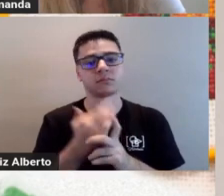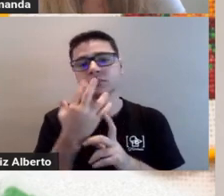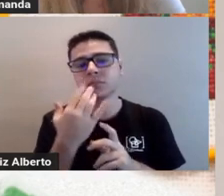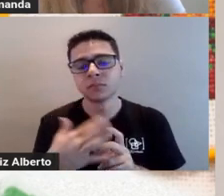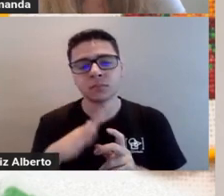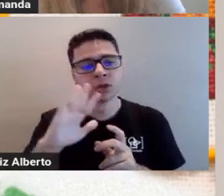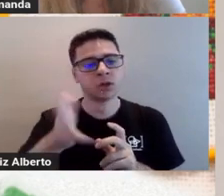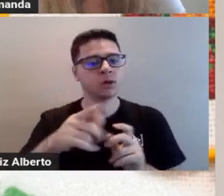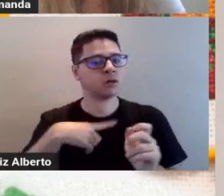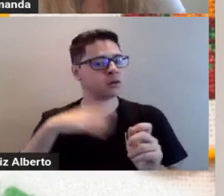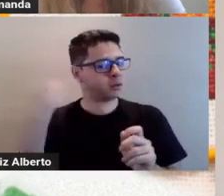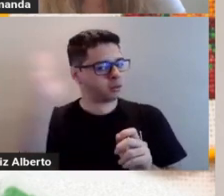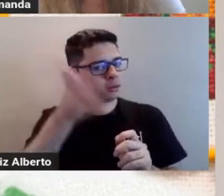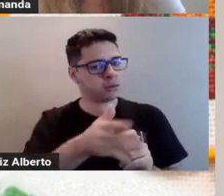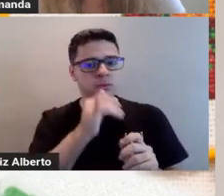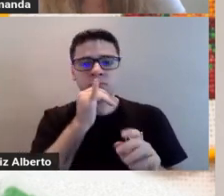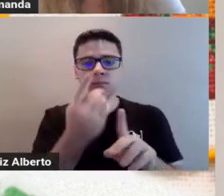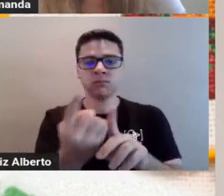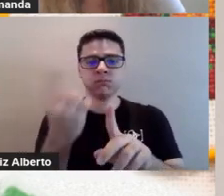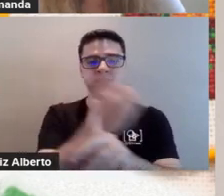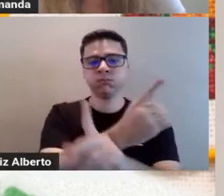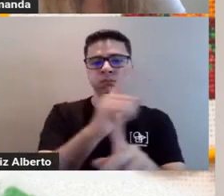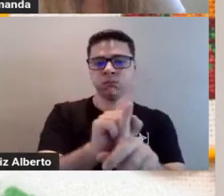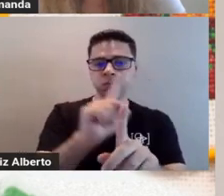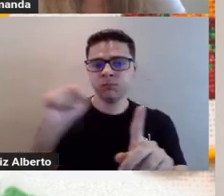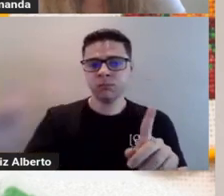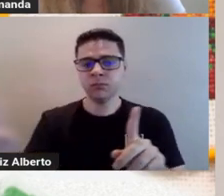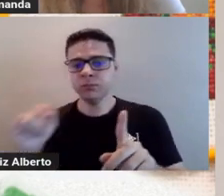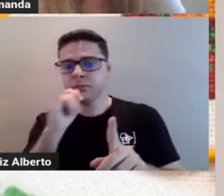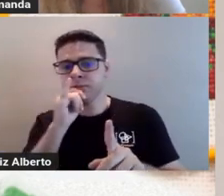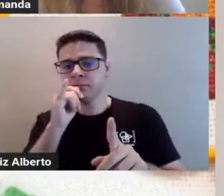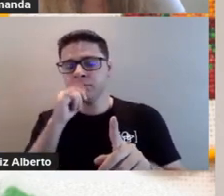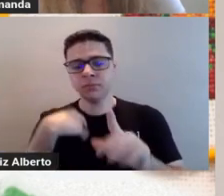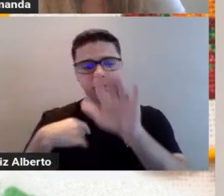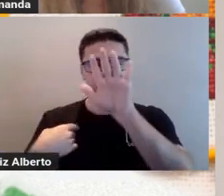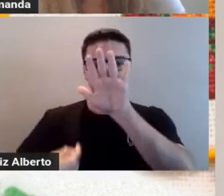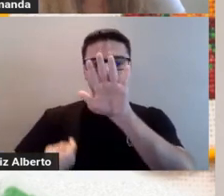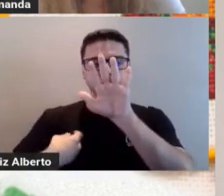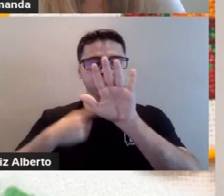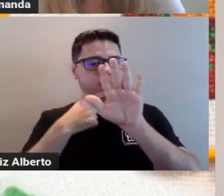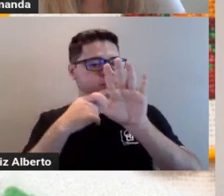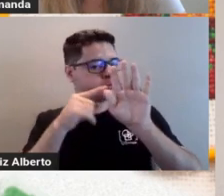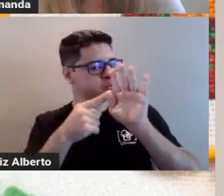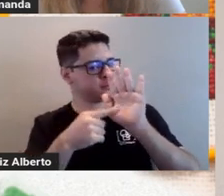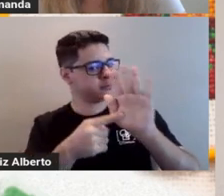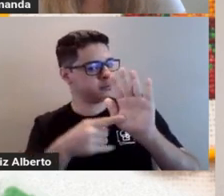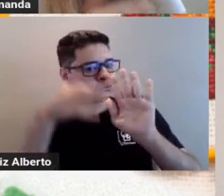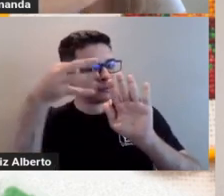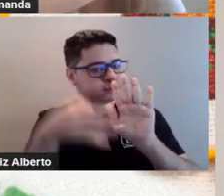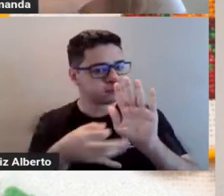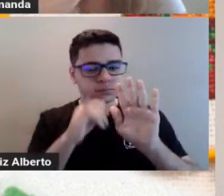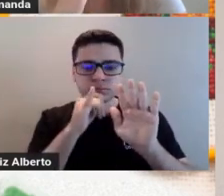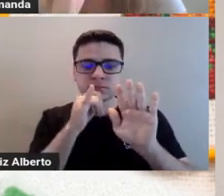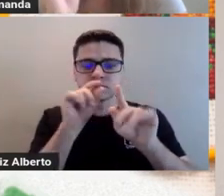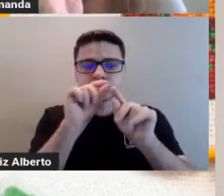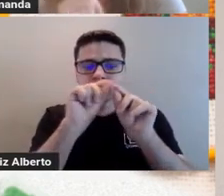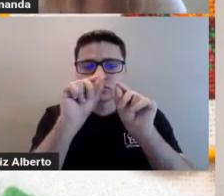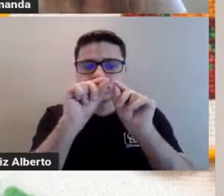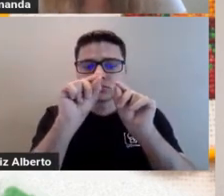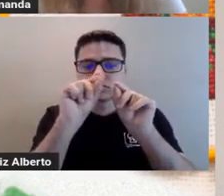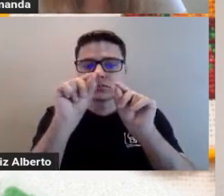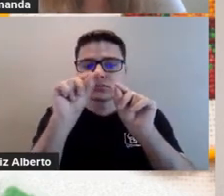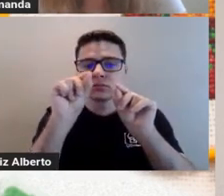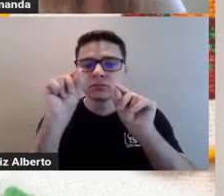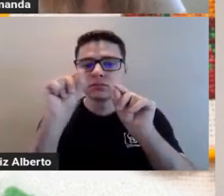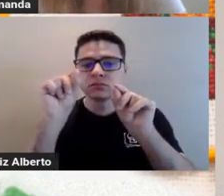diretamente opostas no círculo. Então, ali, estou mostrando a primeira combinação e que está ali com aquele tracejado de lado